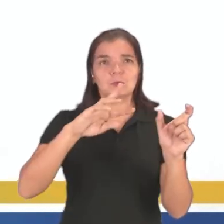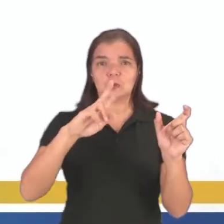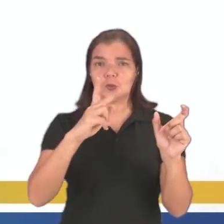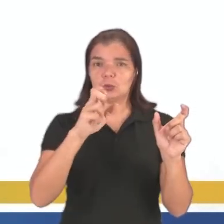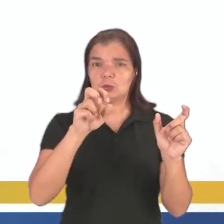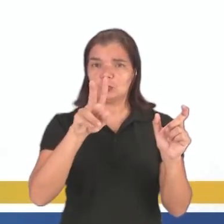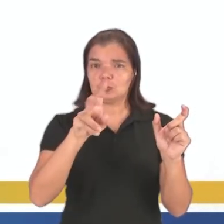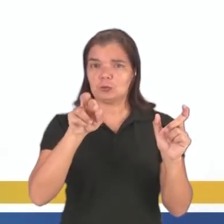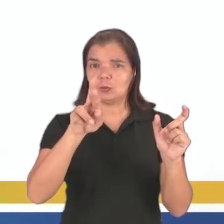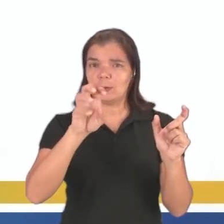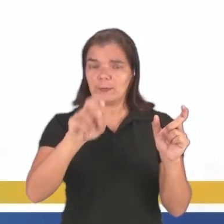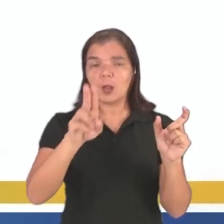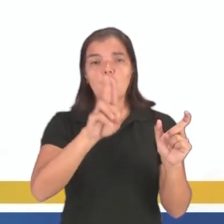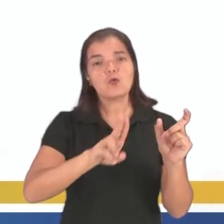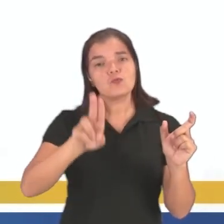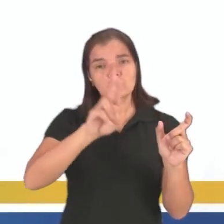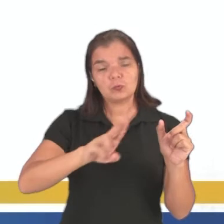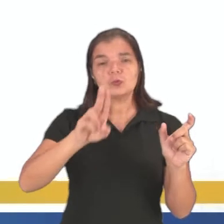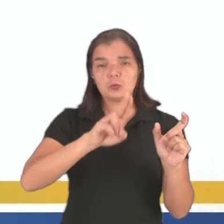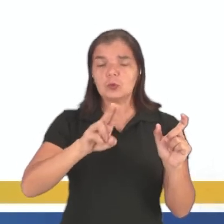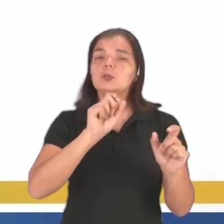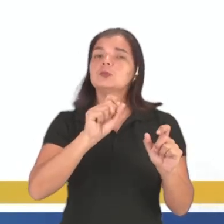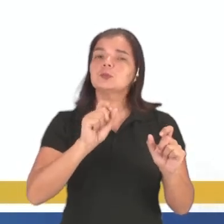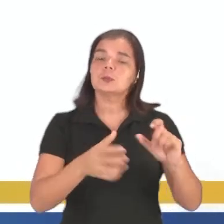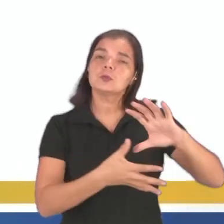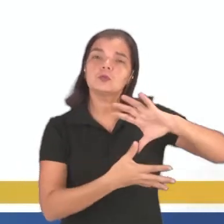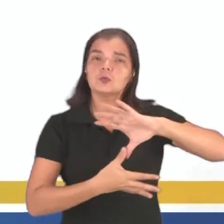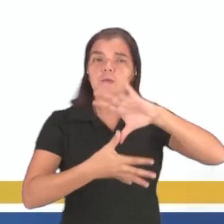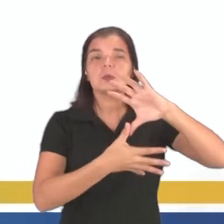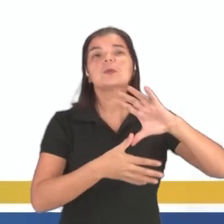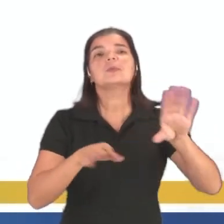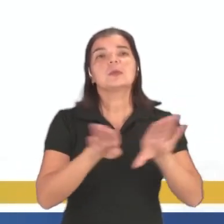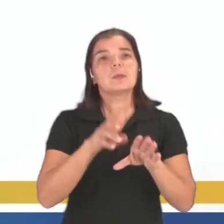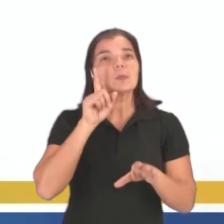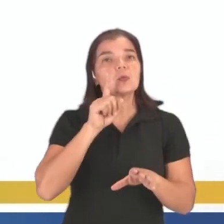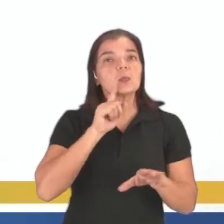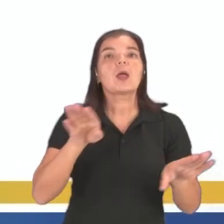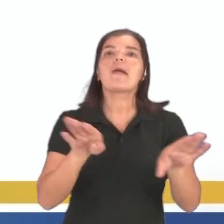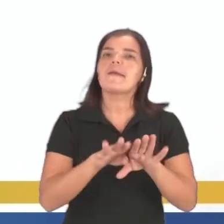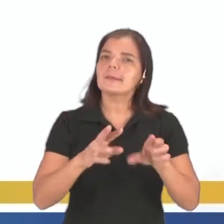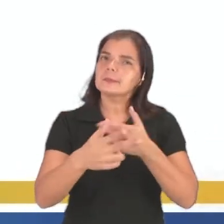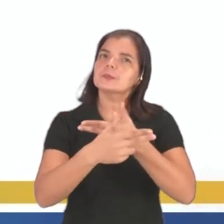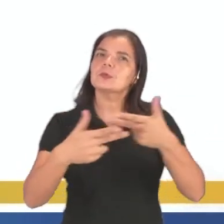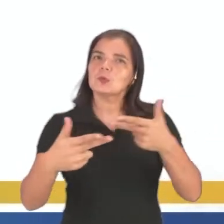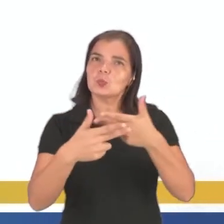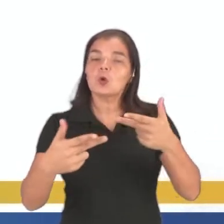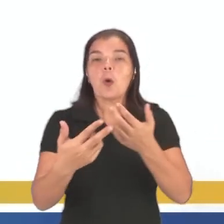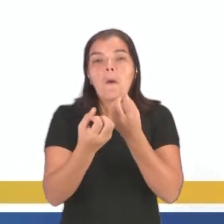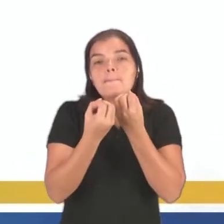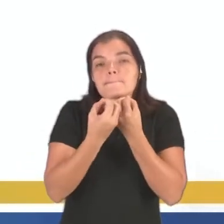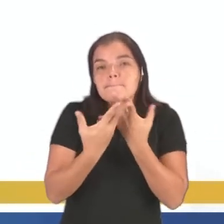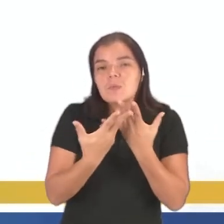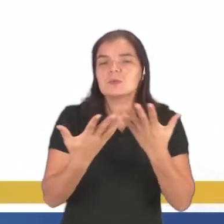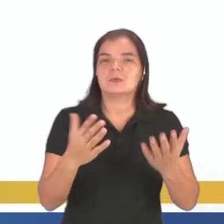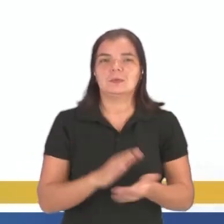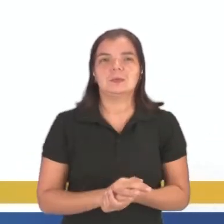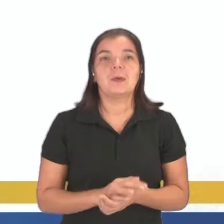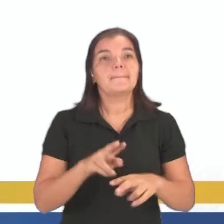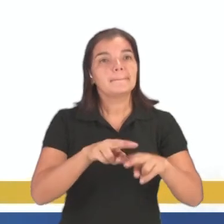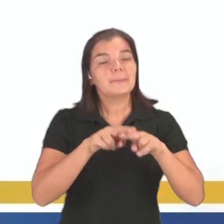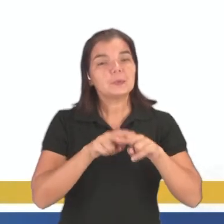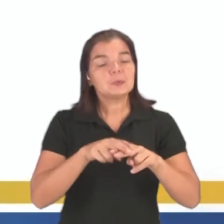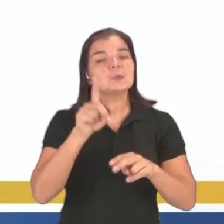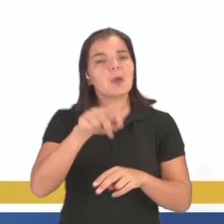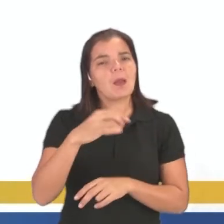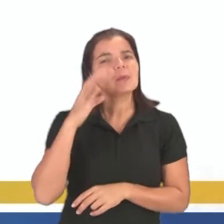chevere, que é mais utilizada aqui no continente americano. Essa palavra chevere também quer dizer algo muito bom. Por isso que